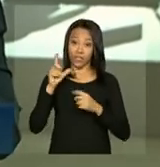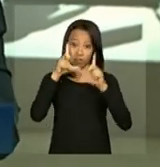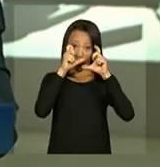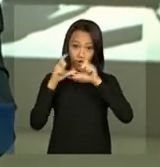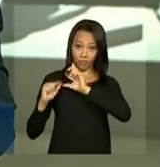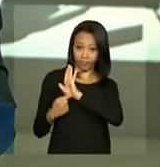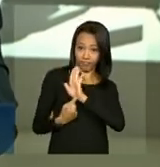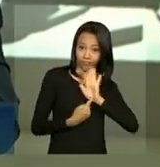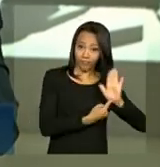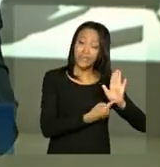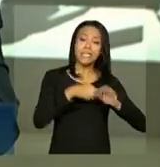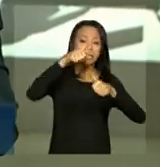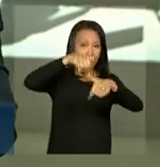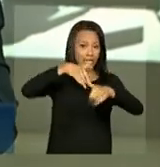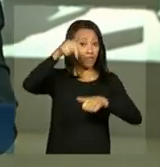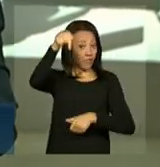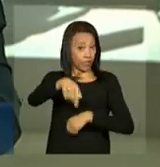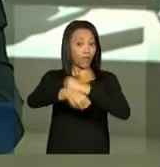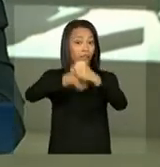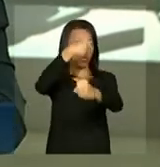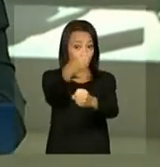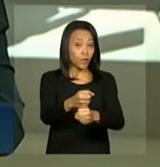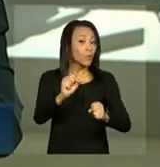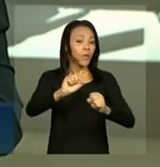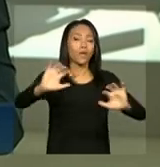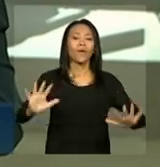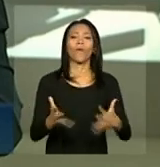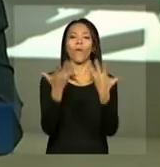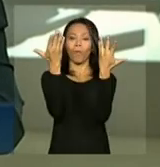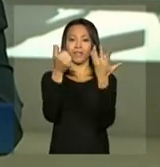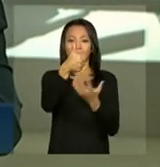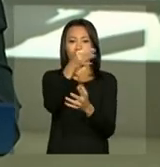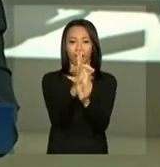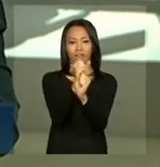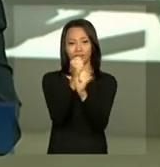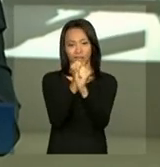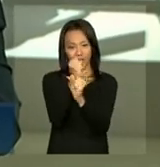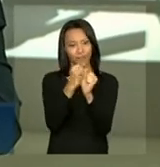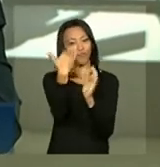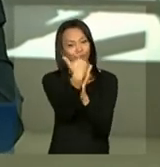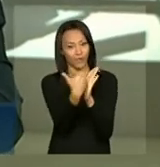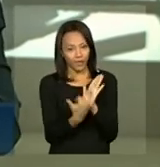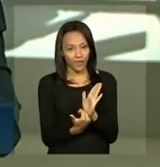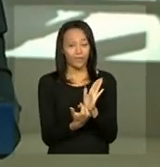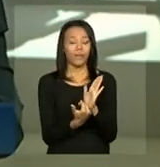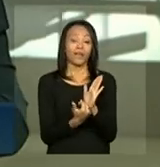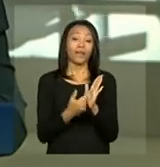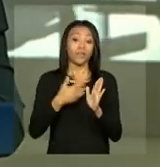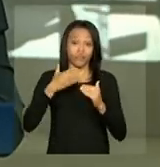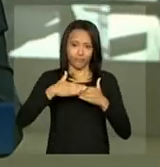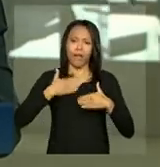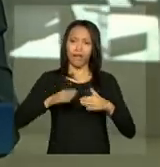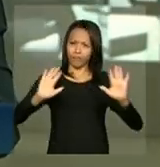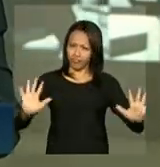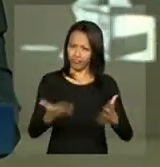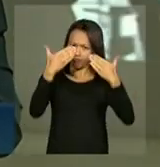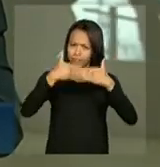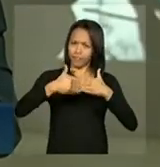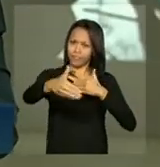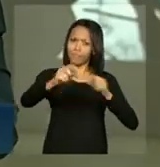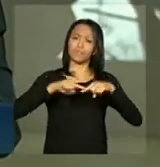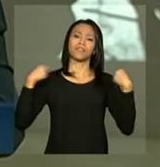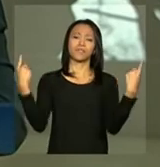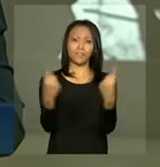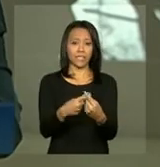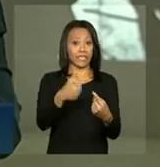foram tiradas em setembro deste ano, em comemoração aos 10 anos do programa. A cerimônia de comemoração desta primeira